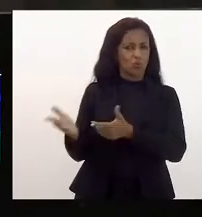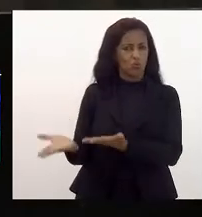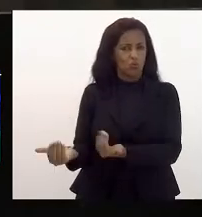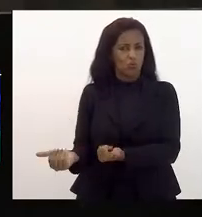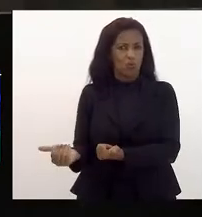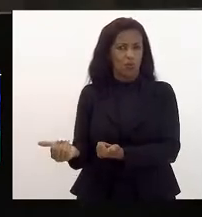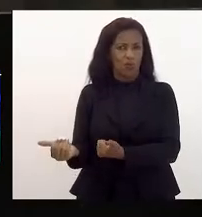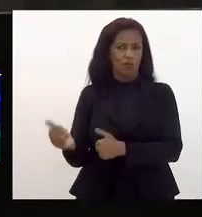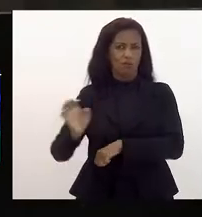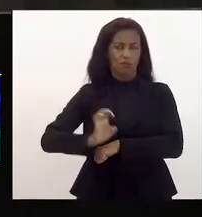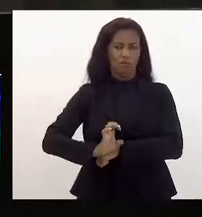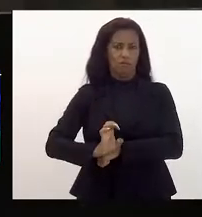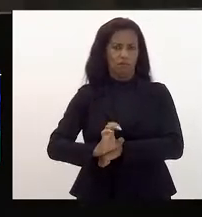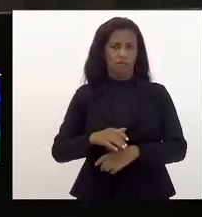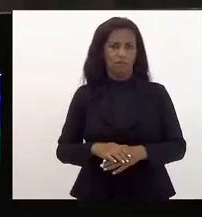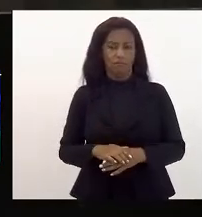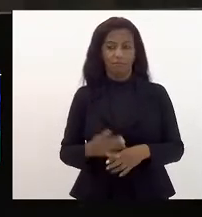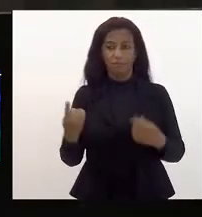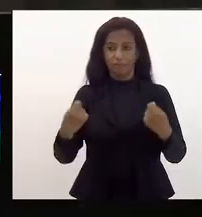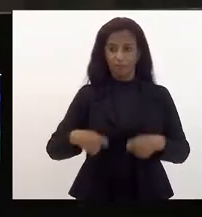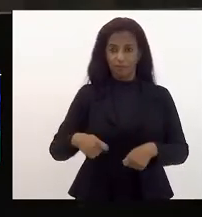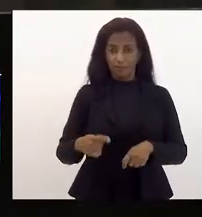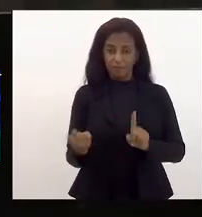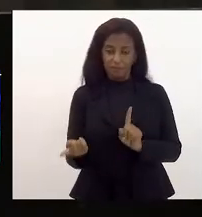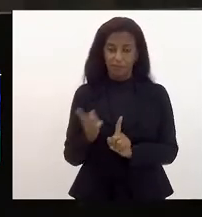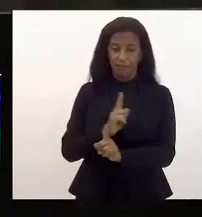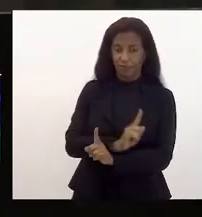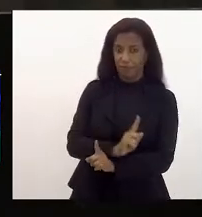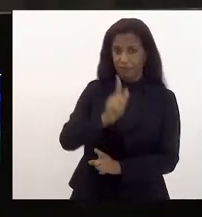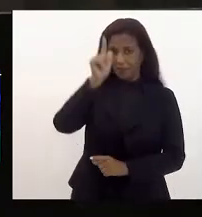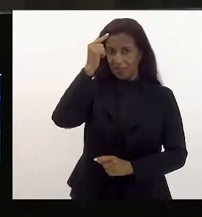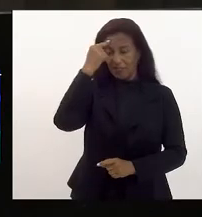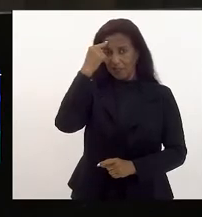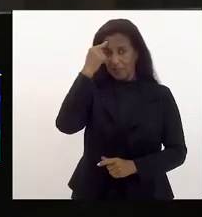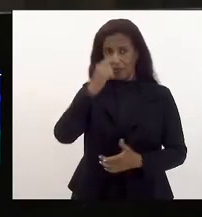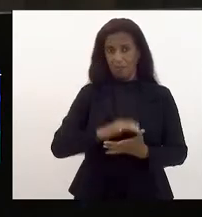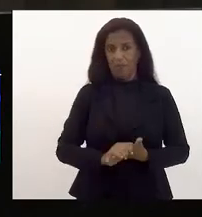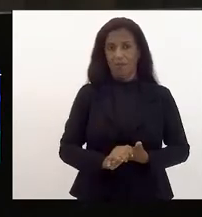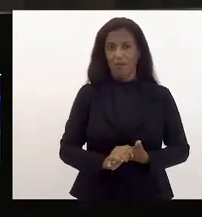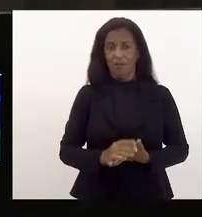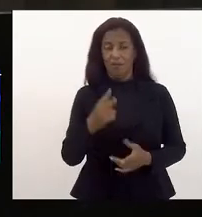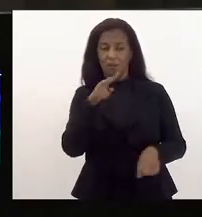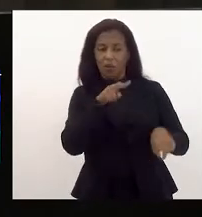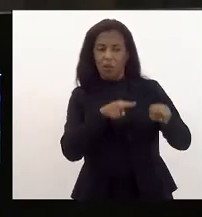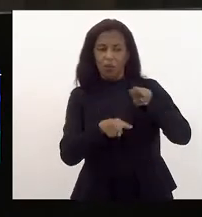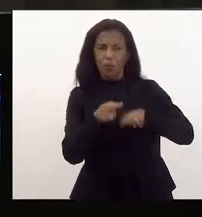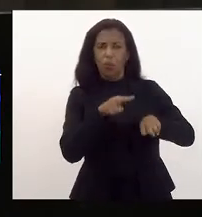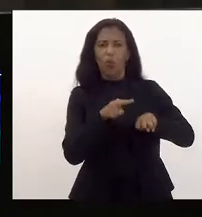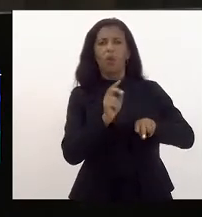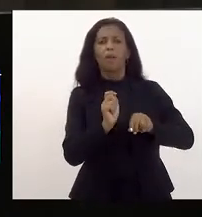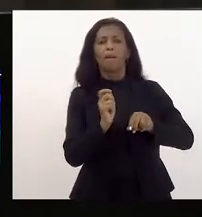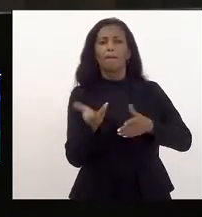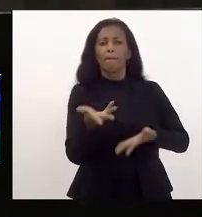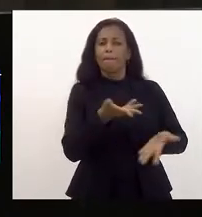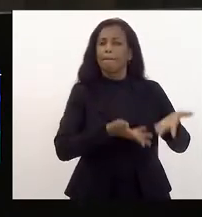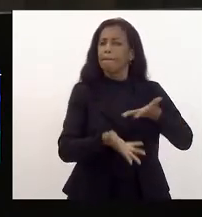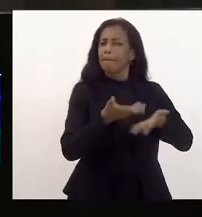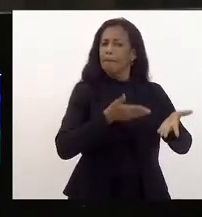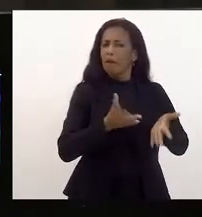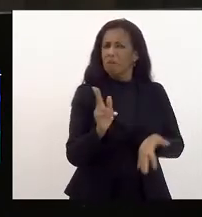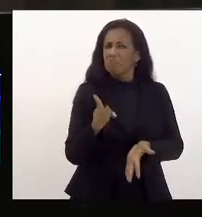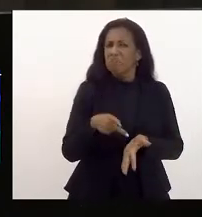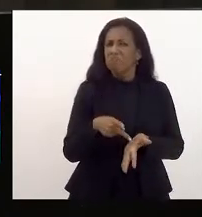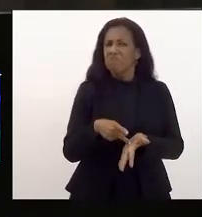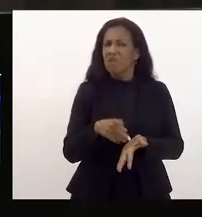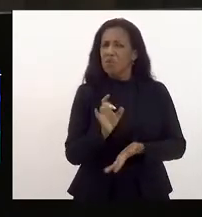do nosso Estado. É preciso inverter essa lógica e é preciso ter um olhar de participação. Será mesmo